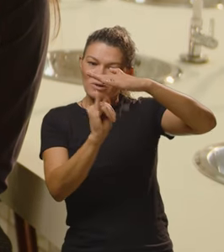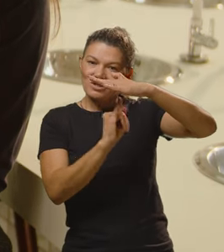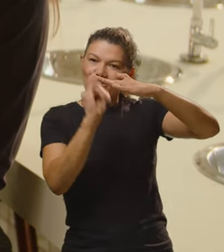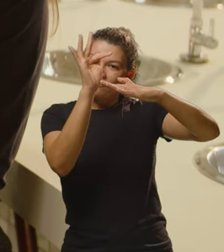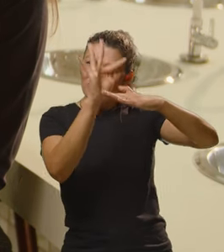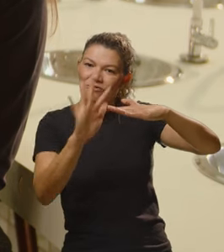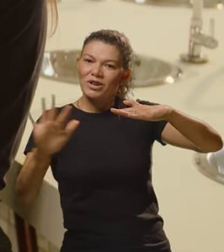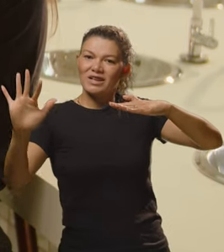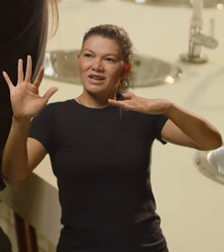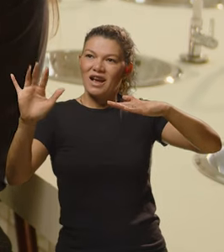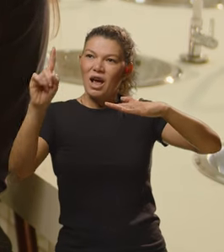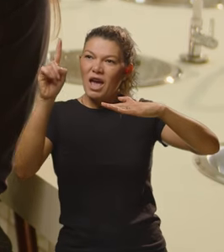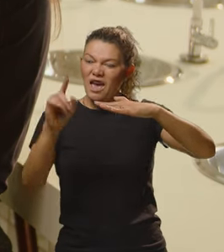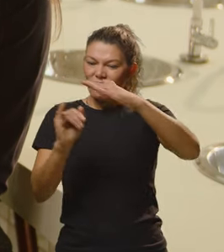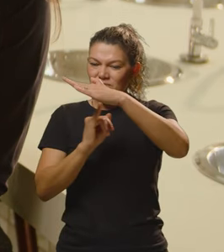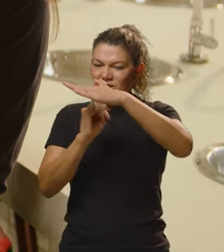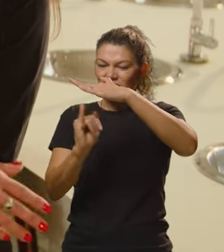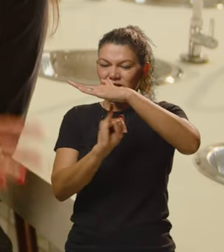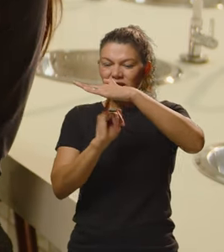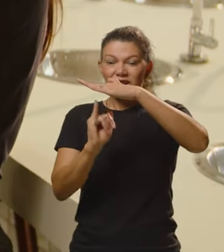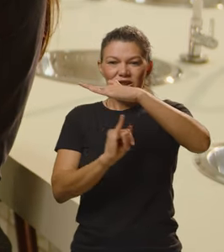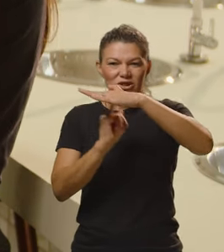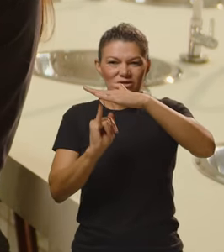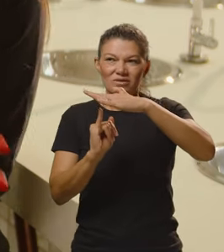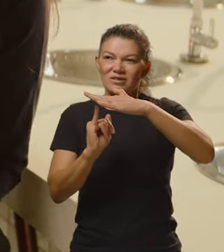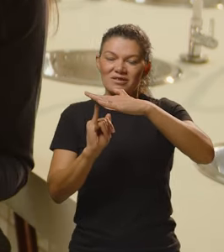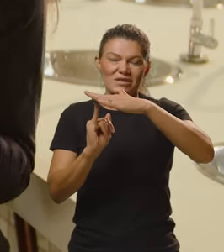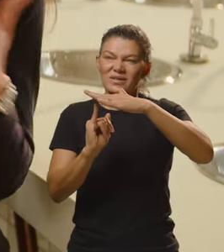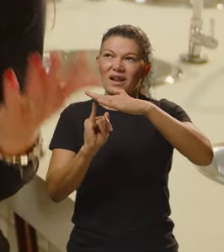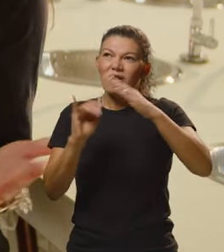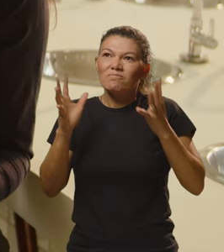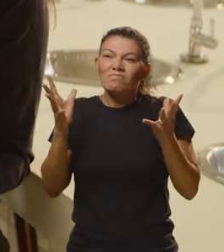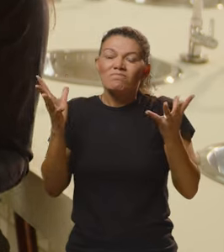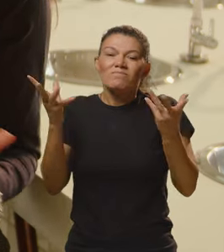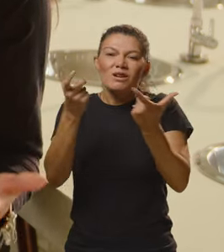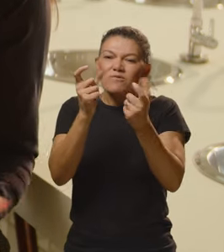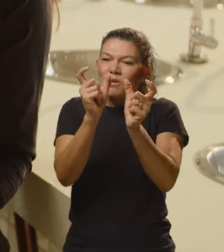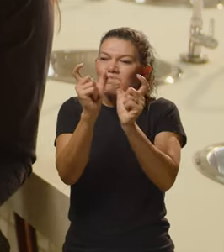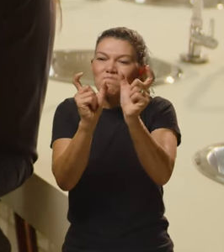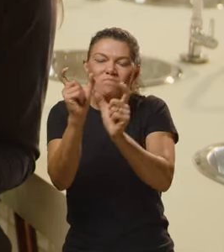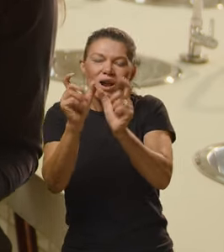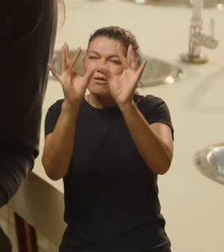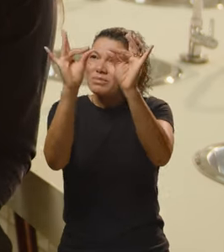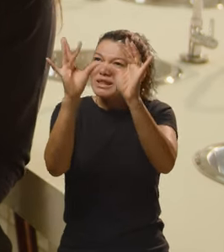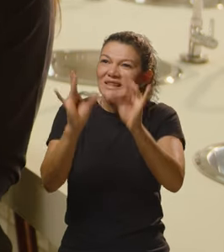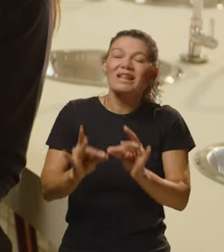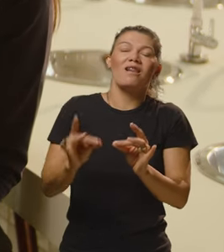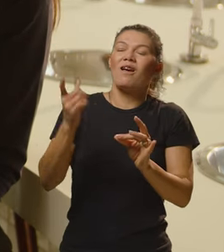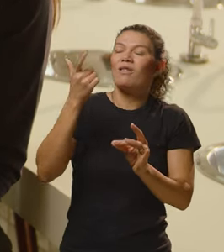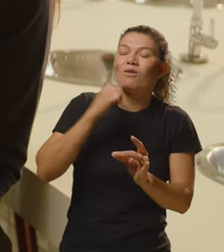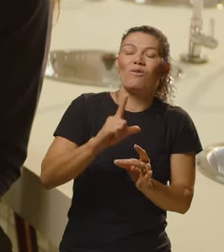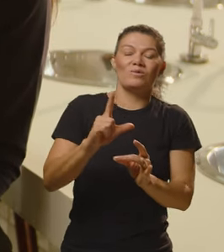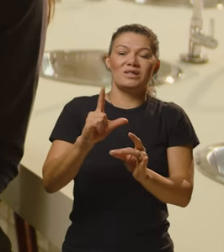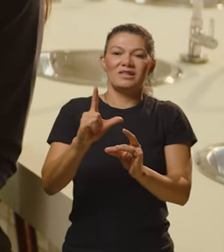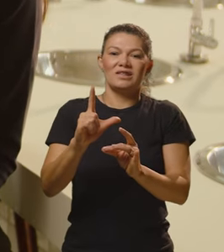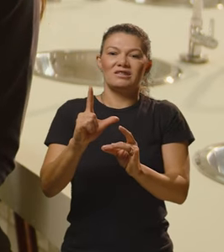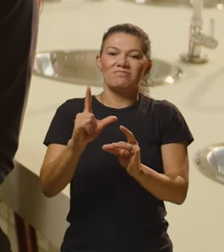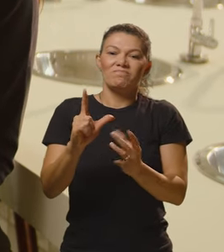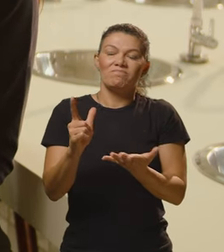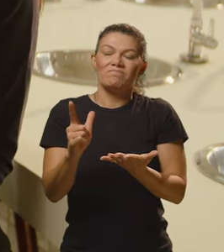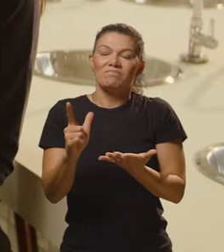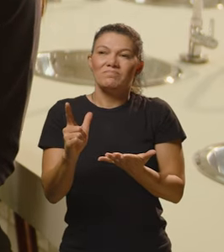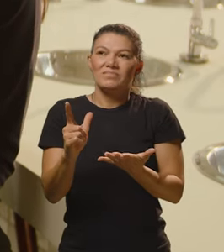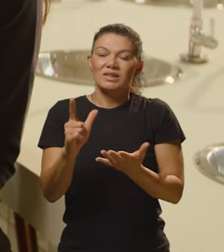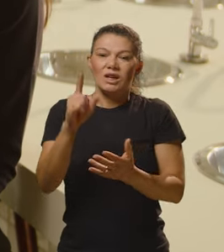Federal é uma instituição, sei lá, fantástica, não tem uma palavra extraordinária que a gente possa